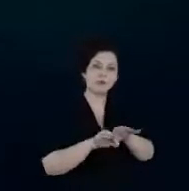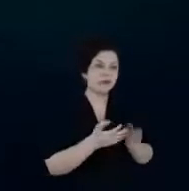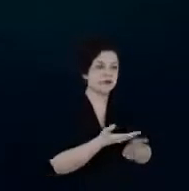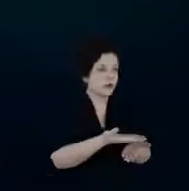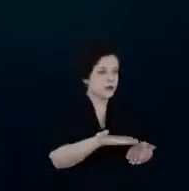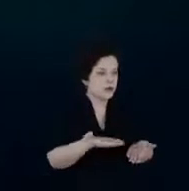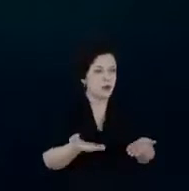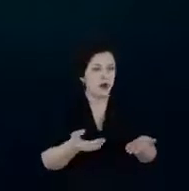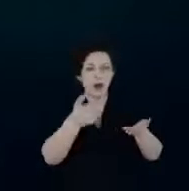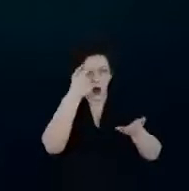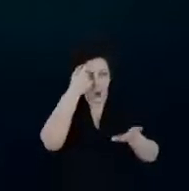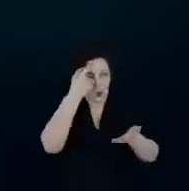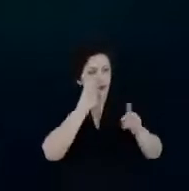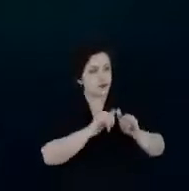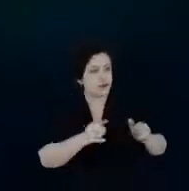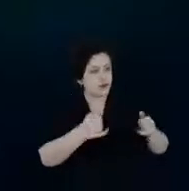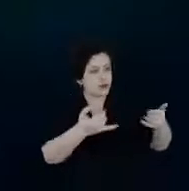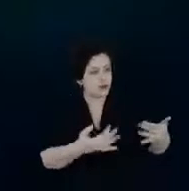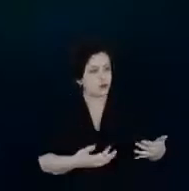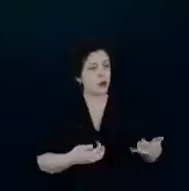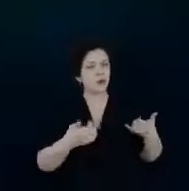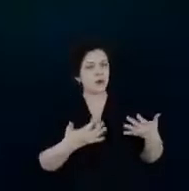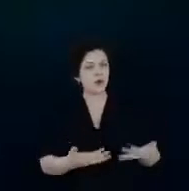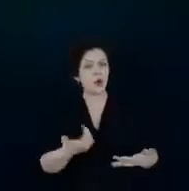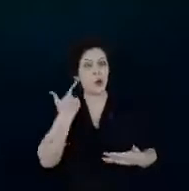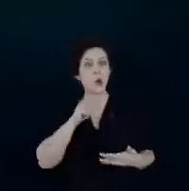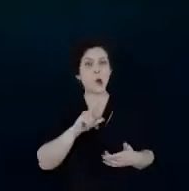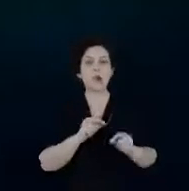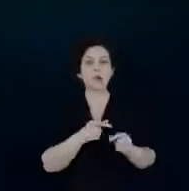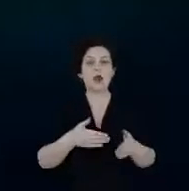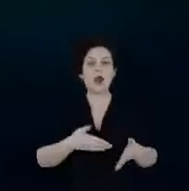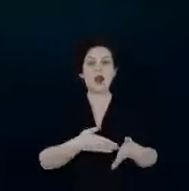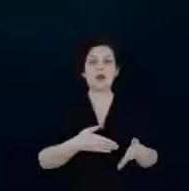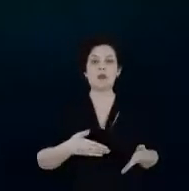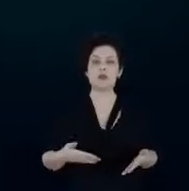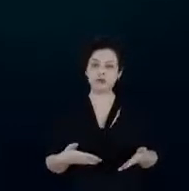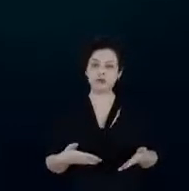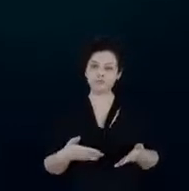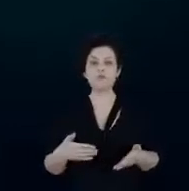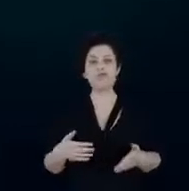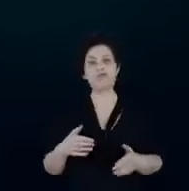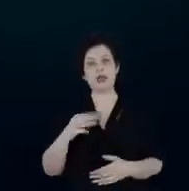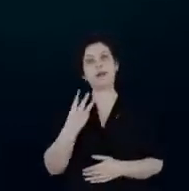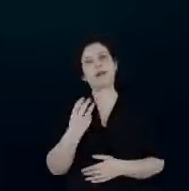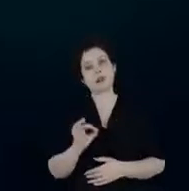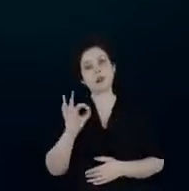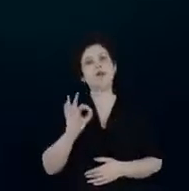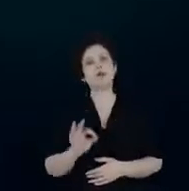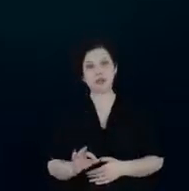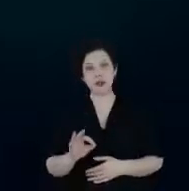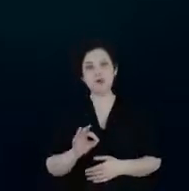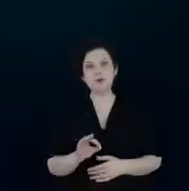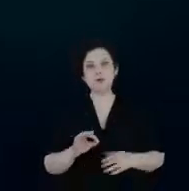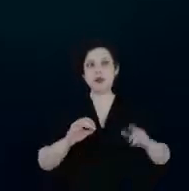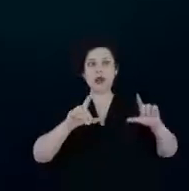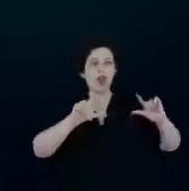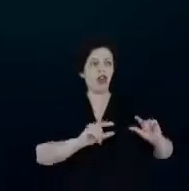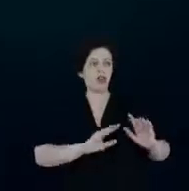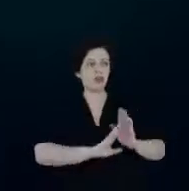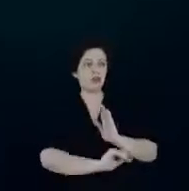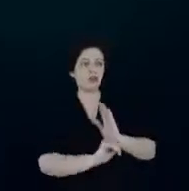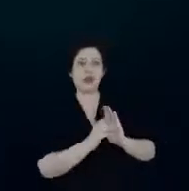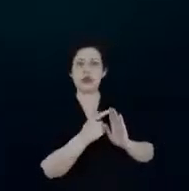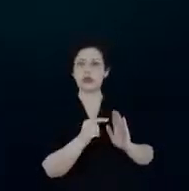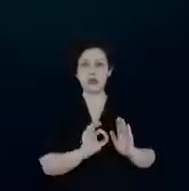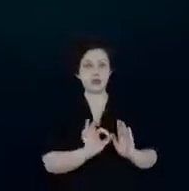conscientização que a gente conseguiu limitar isso a 30% não a 70% e